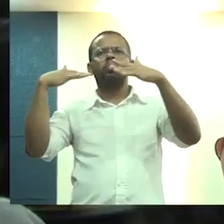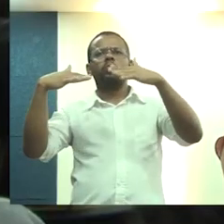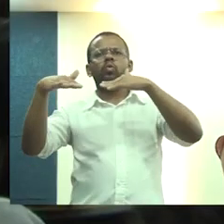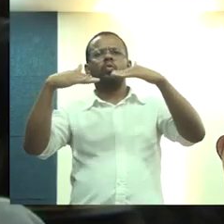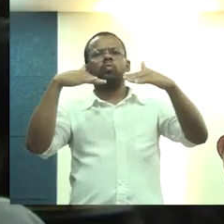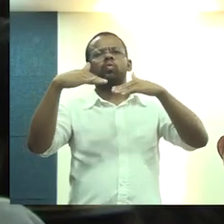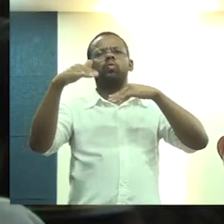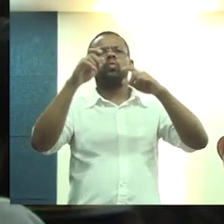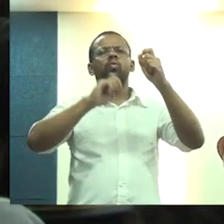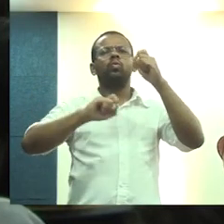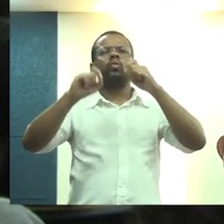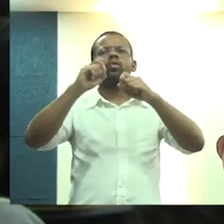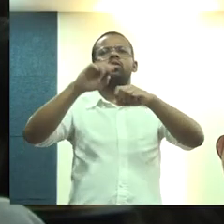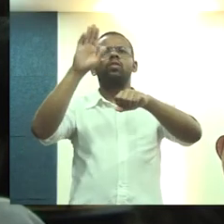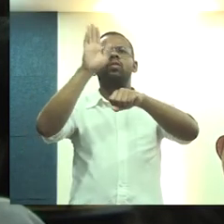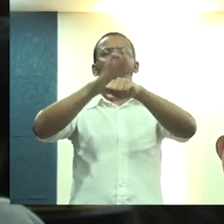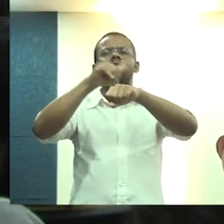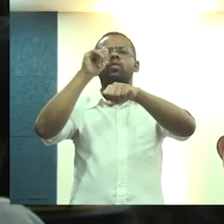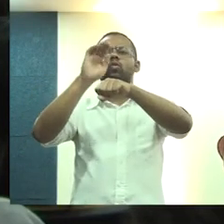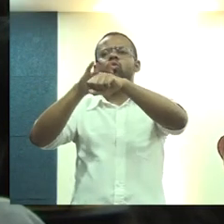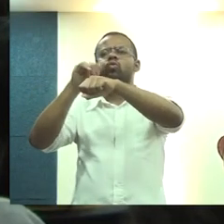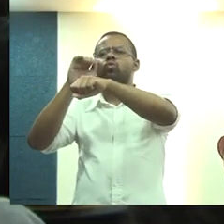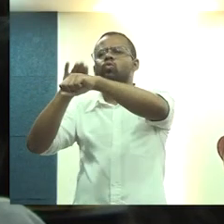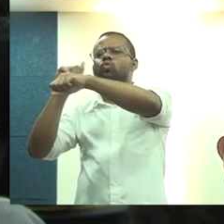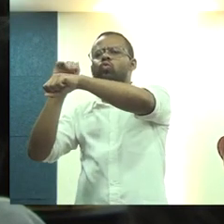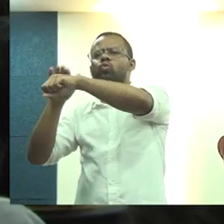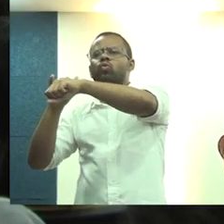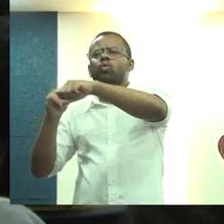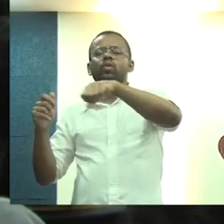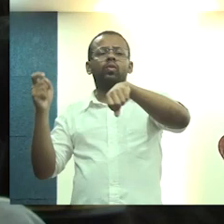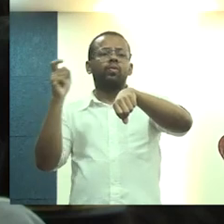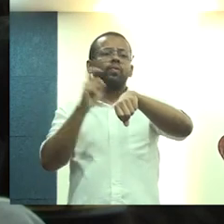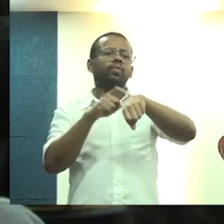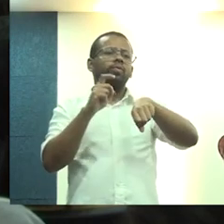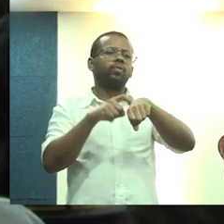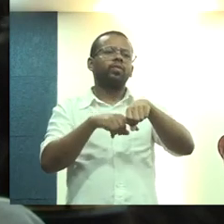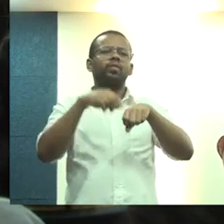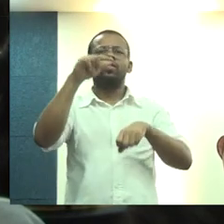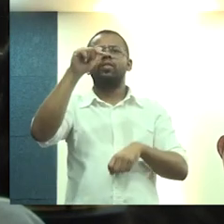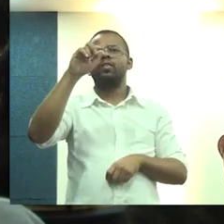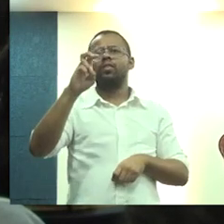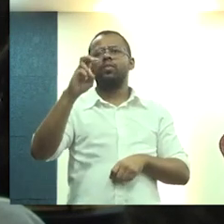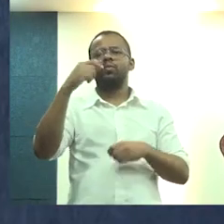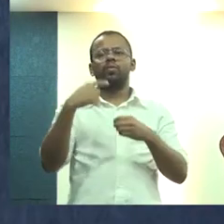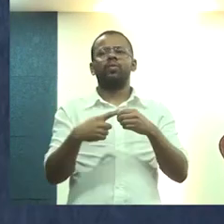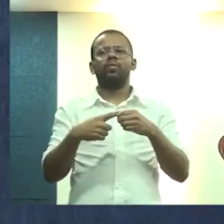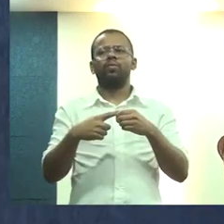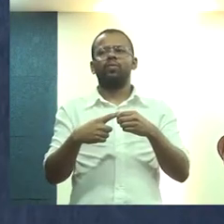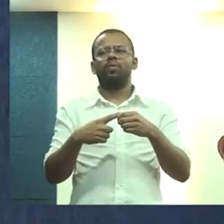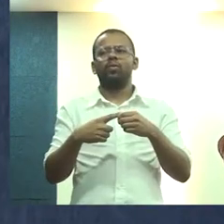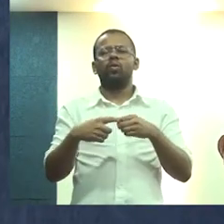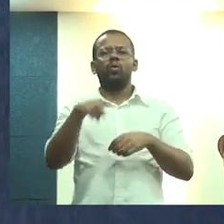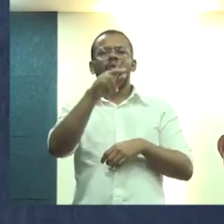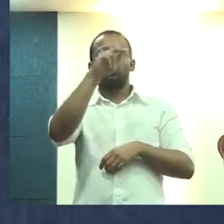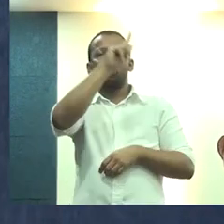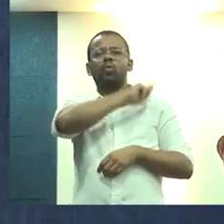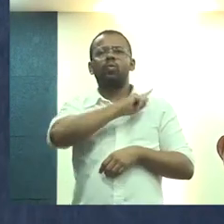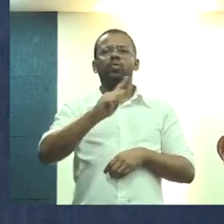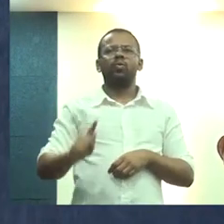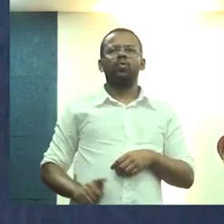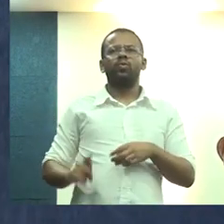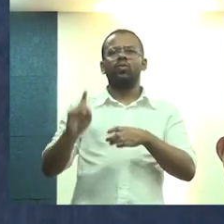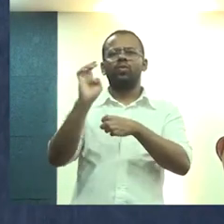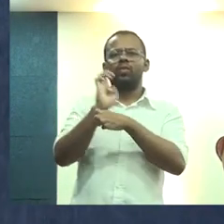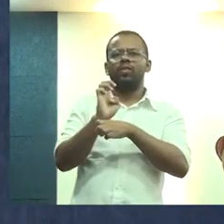mobilização para chamar em todo momento esses nossos 75 municípios, o governo do